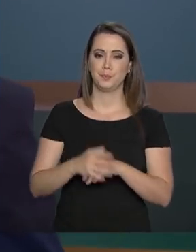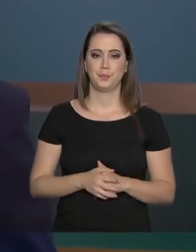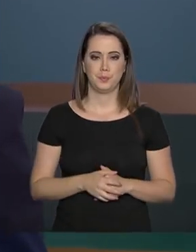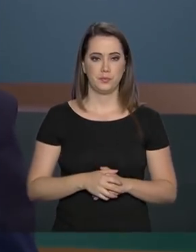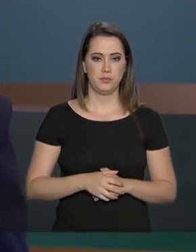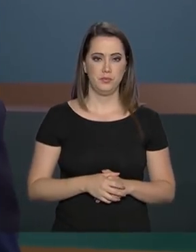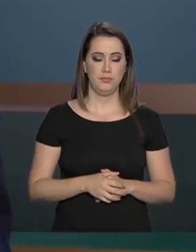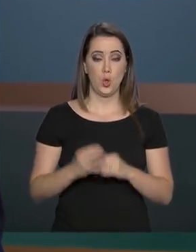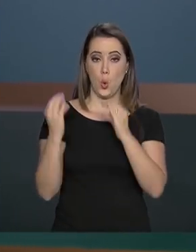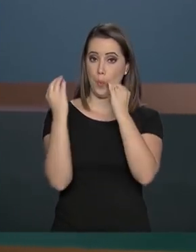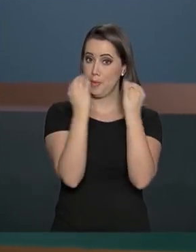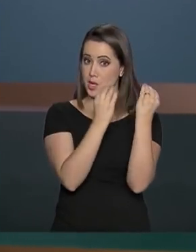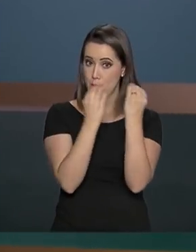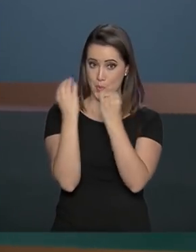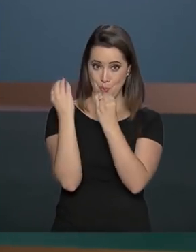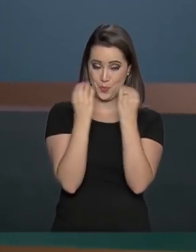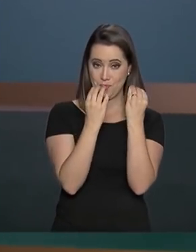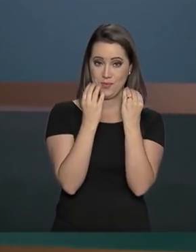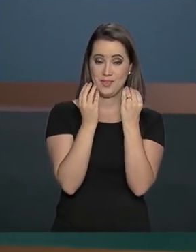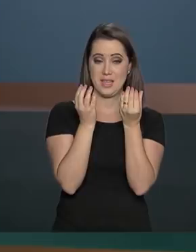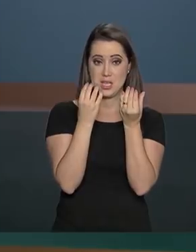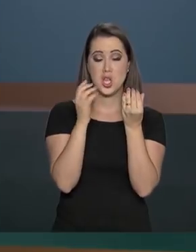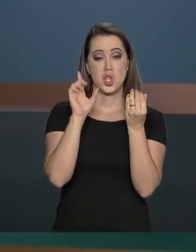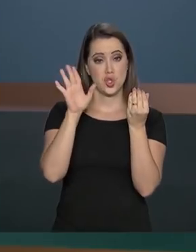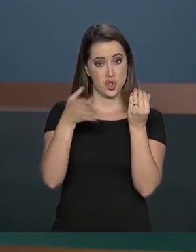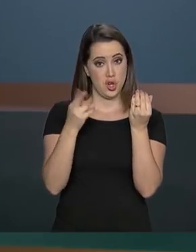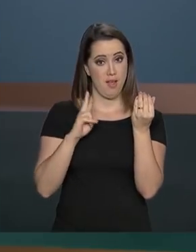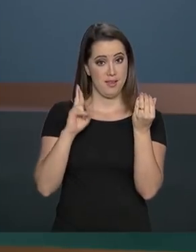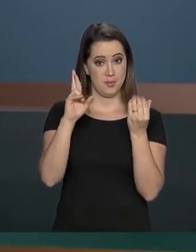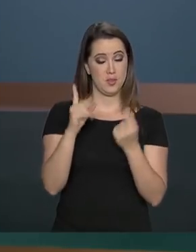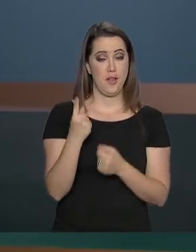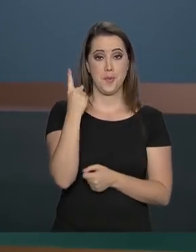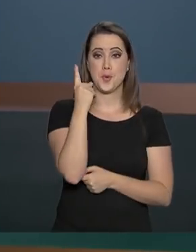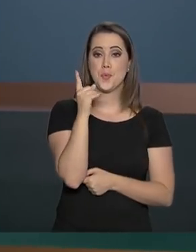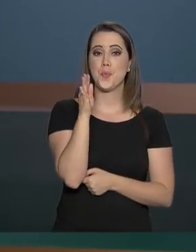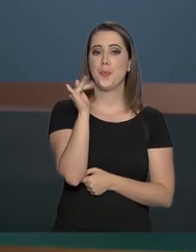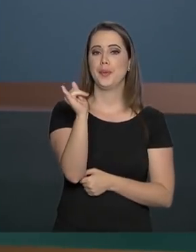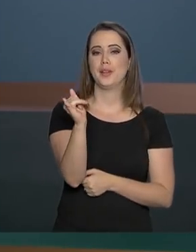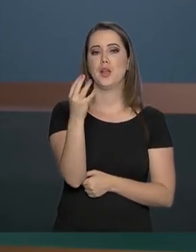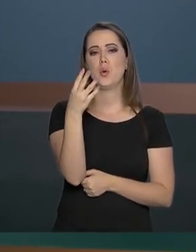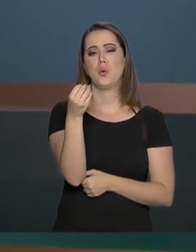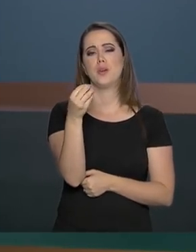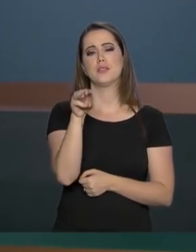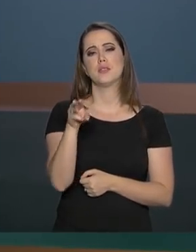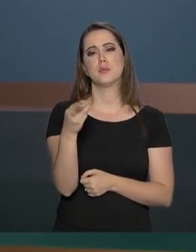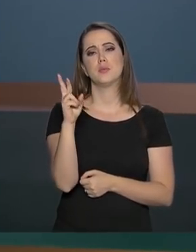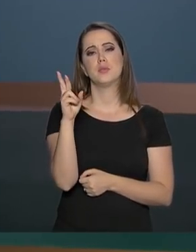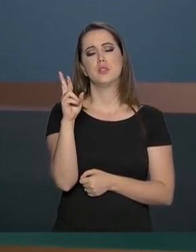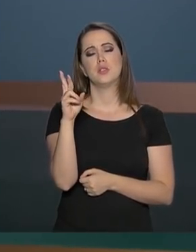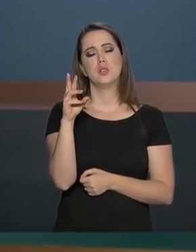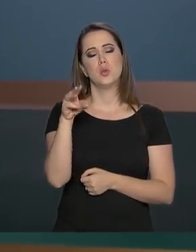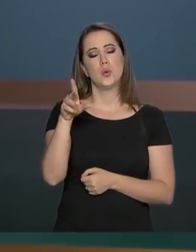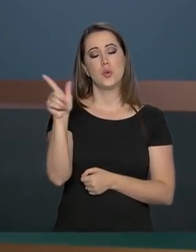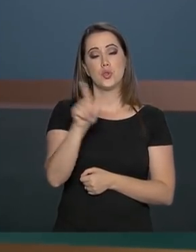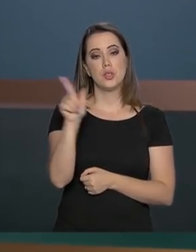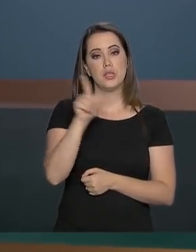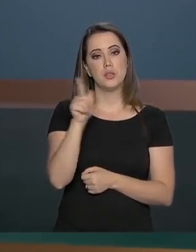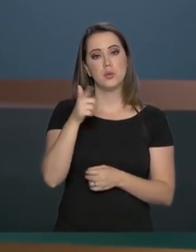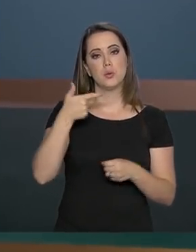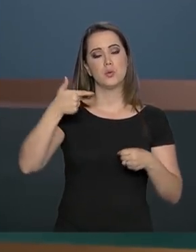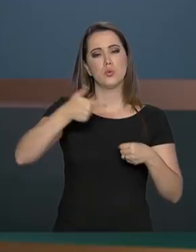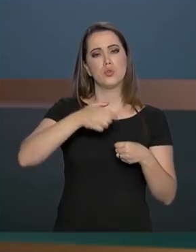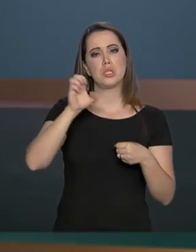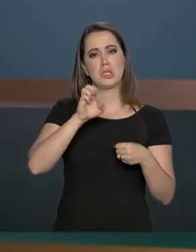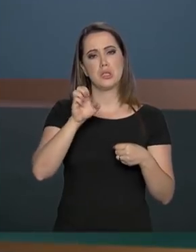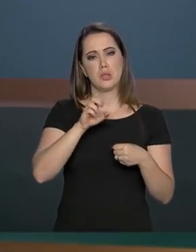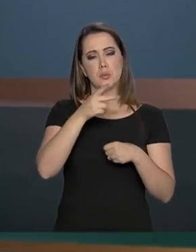O milho já é responsável pela produção de 1 bilhão e 400 milhões de litros de etanol no país. Os estados que lideram a